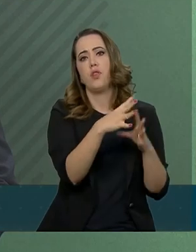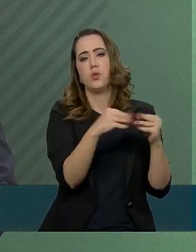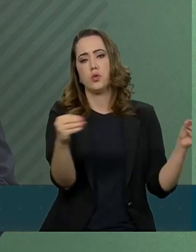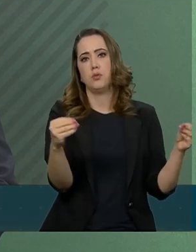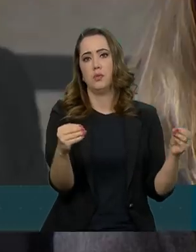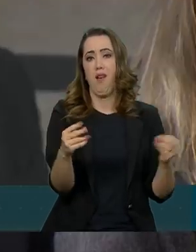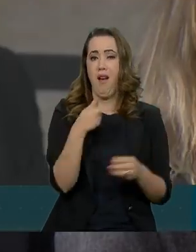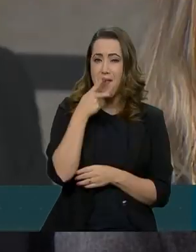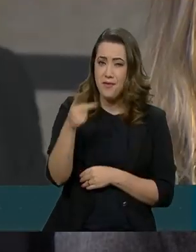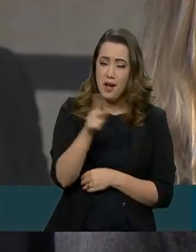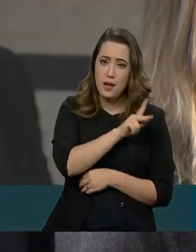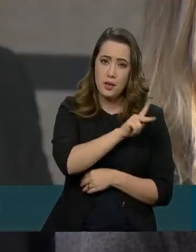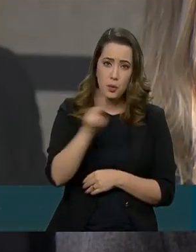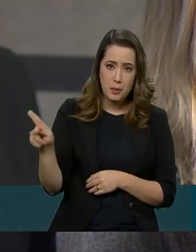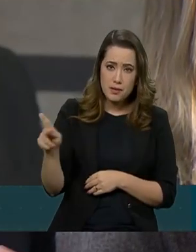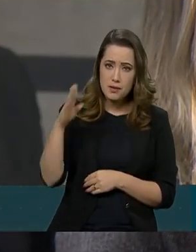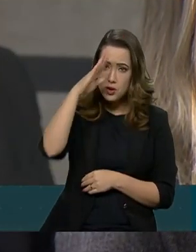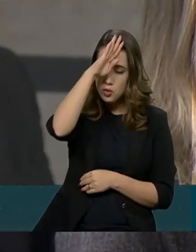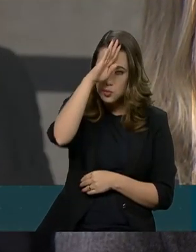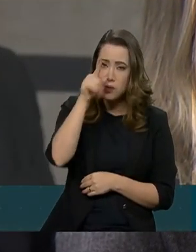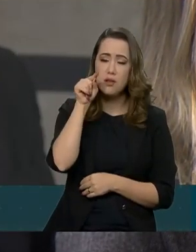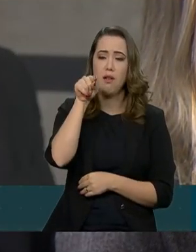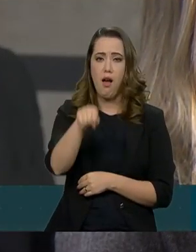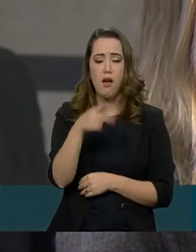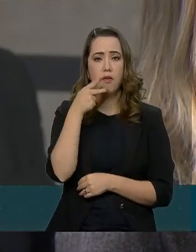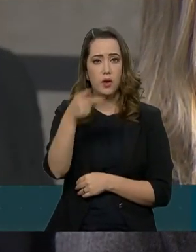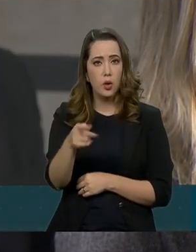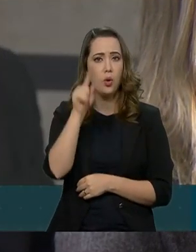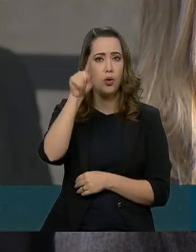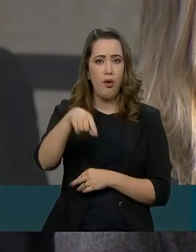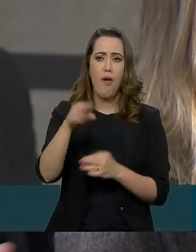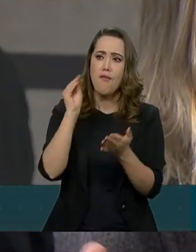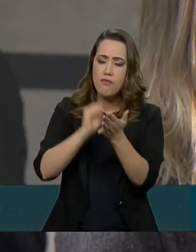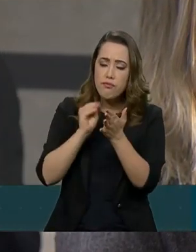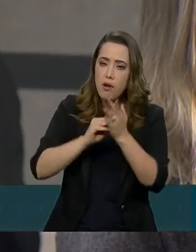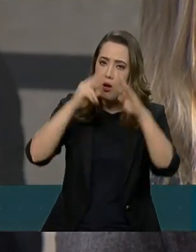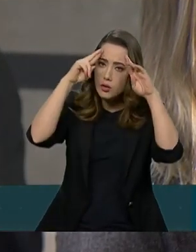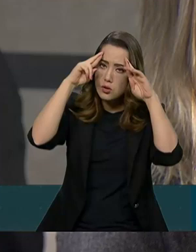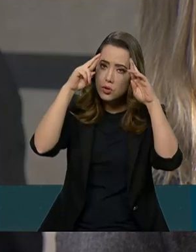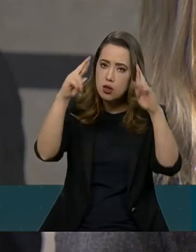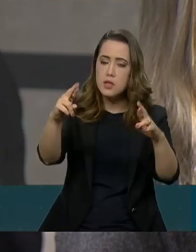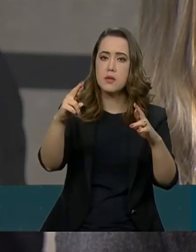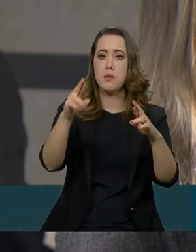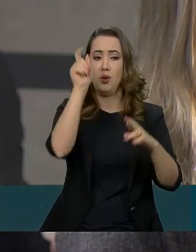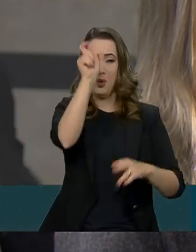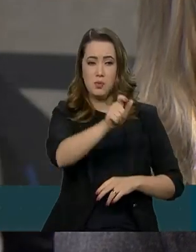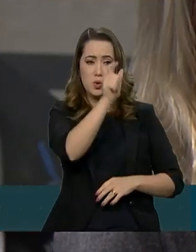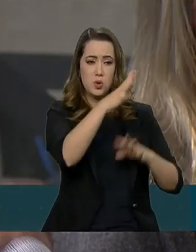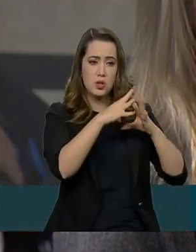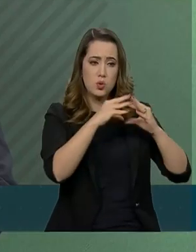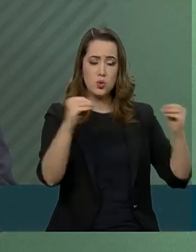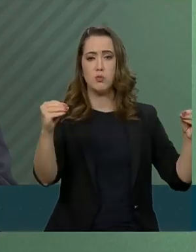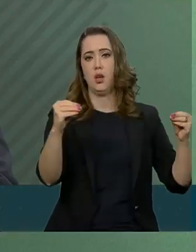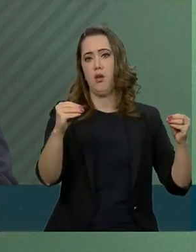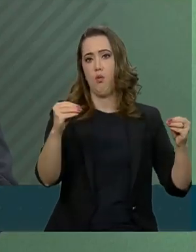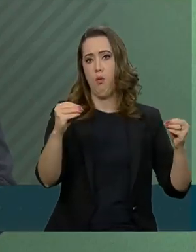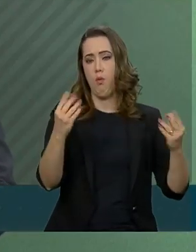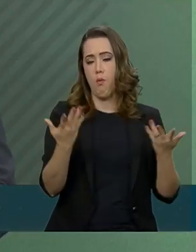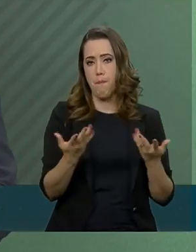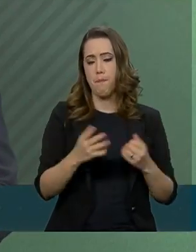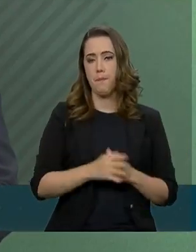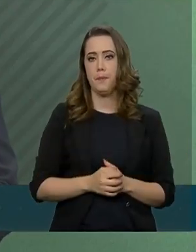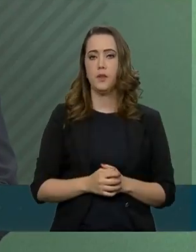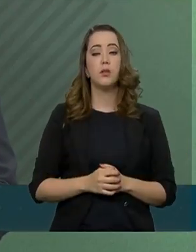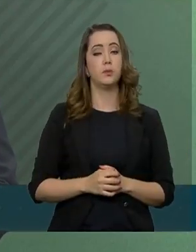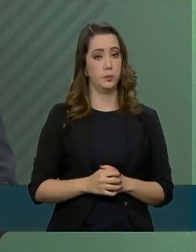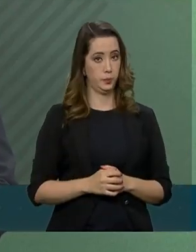desrespeito à mãe de desaparecidos políticos e se o presidente pretende se retratar. Obrigado. O senhor presidente,